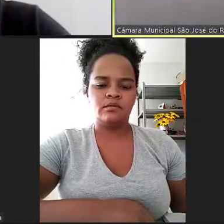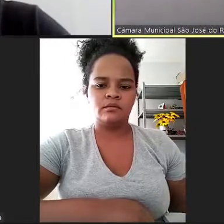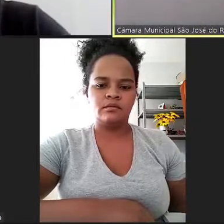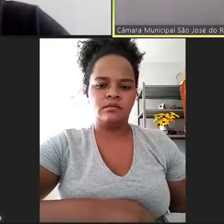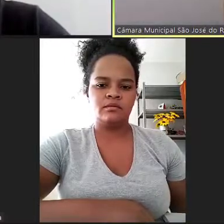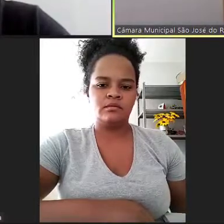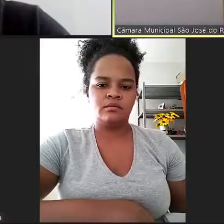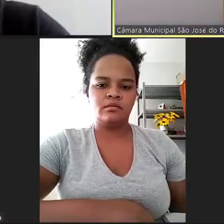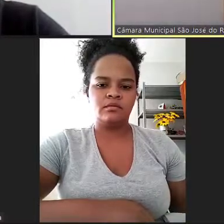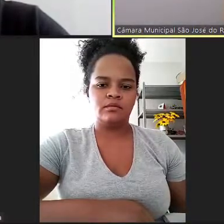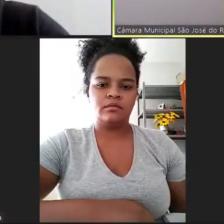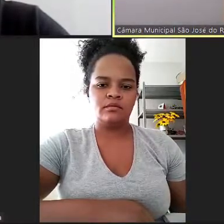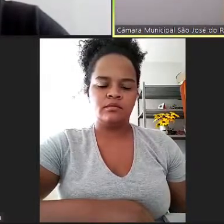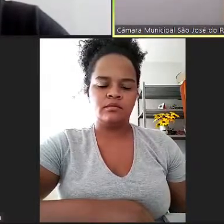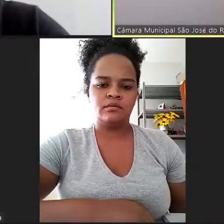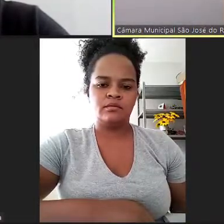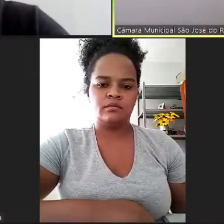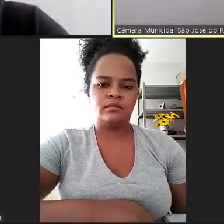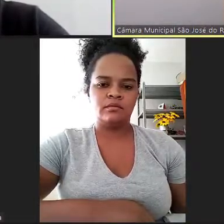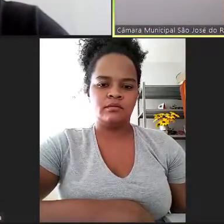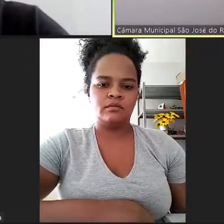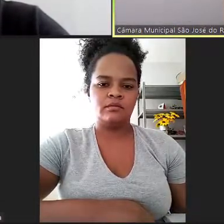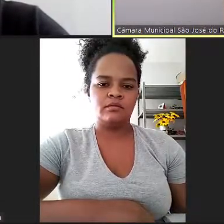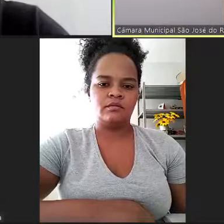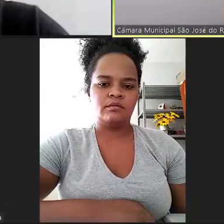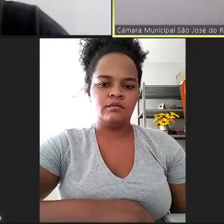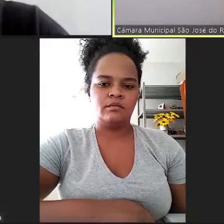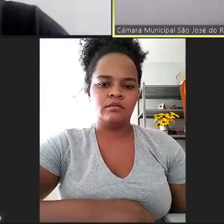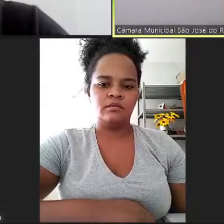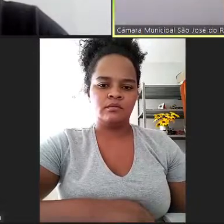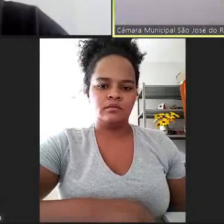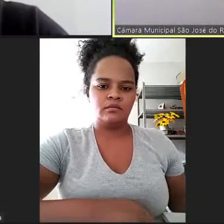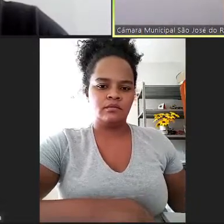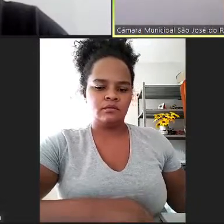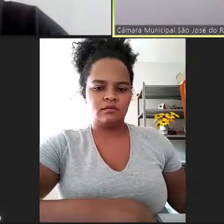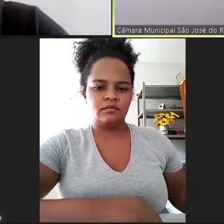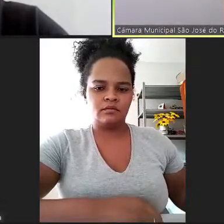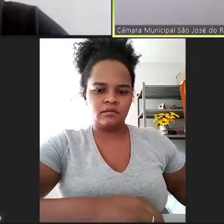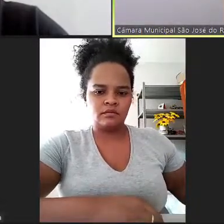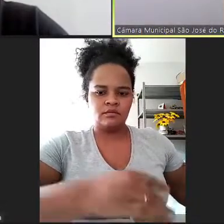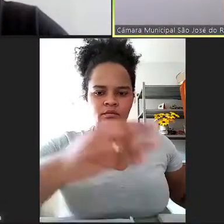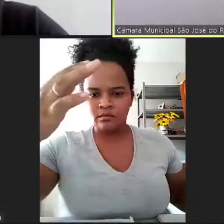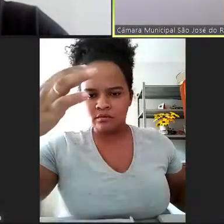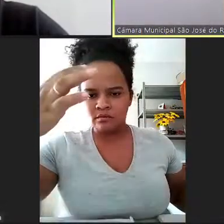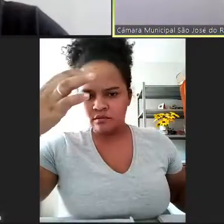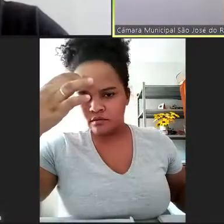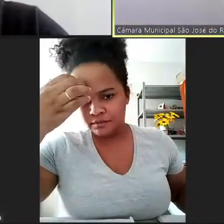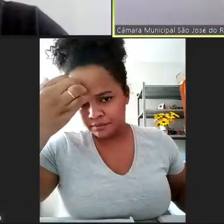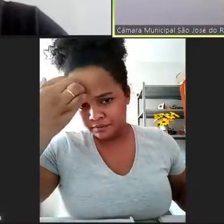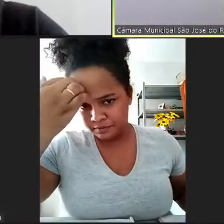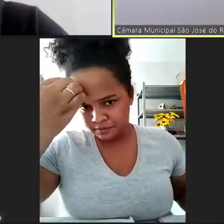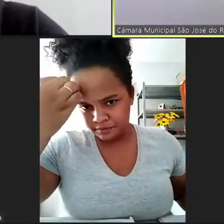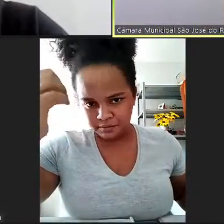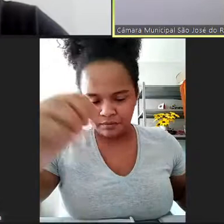São José do Rio Pardo foi fundado em 4 de abril de 1865, conforme ata de fundação, transcrita